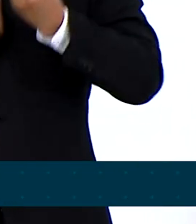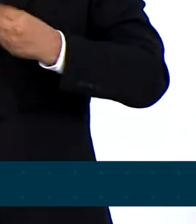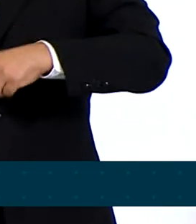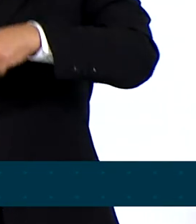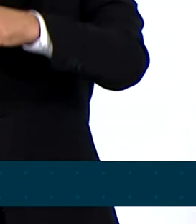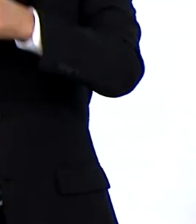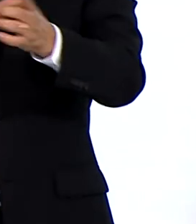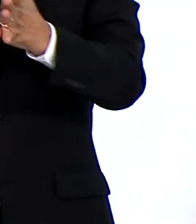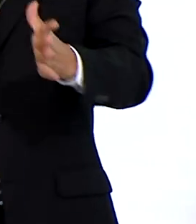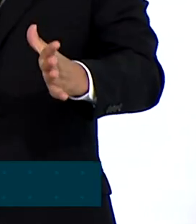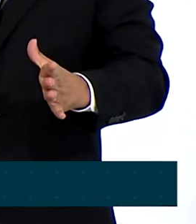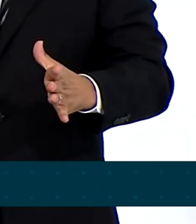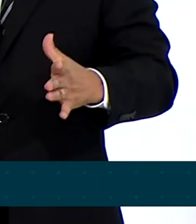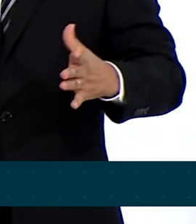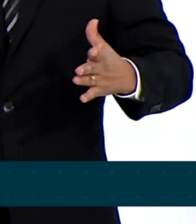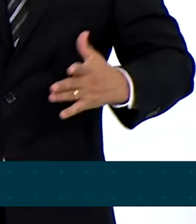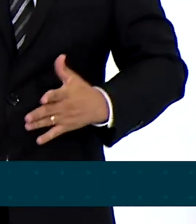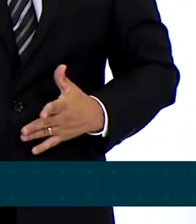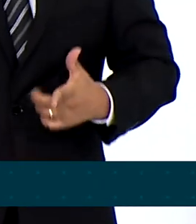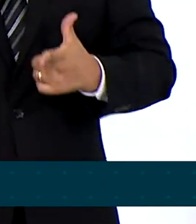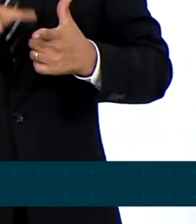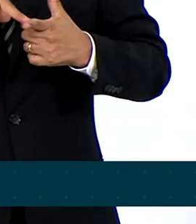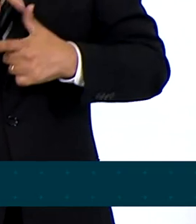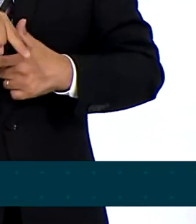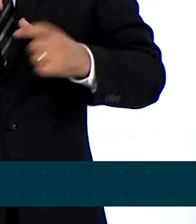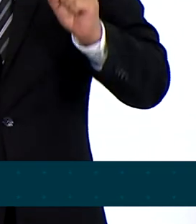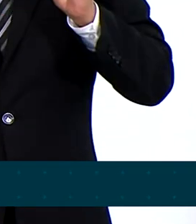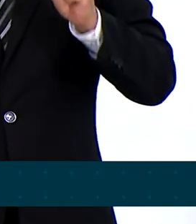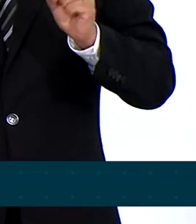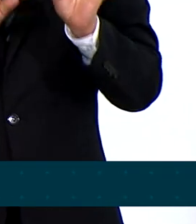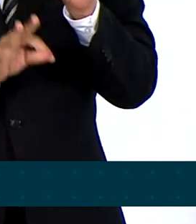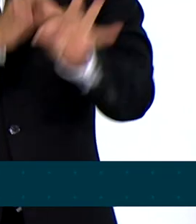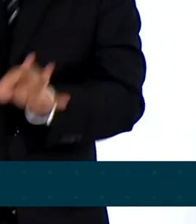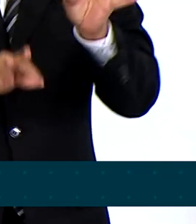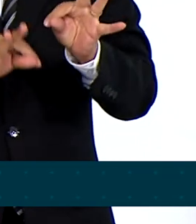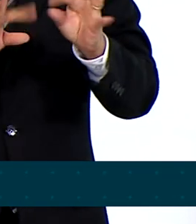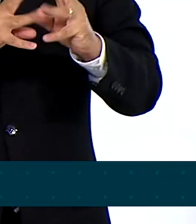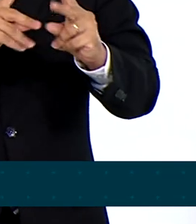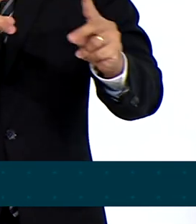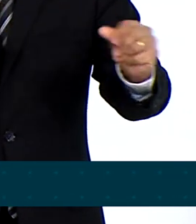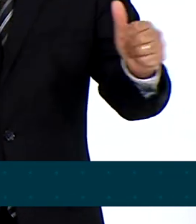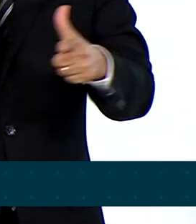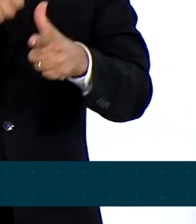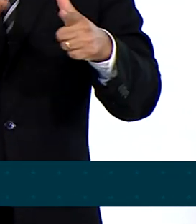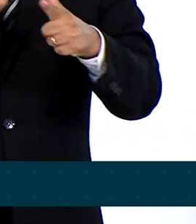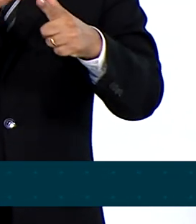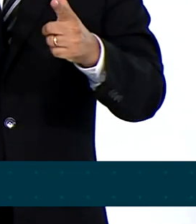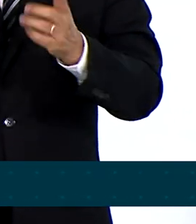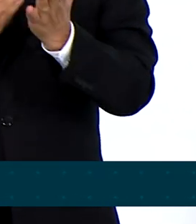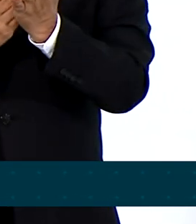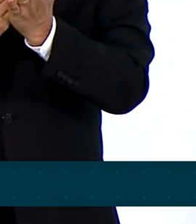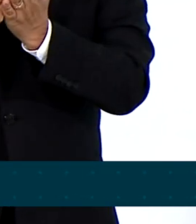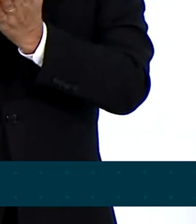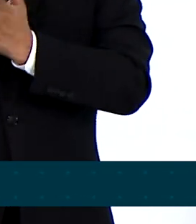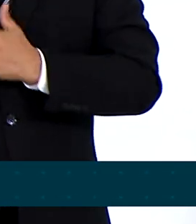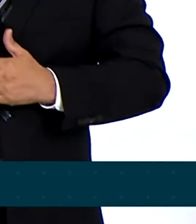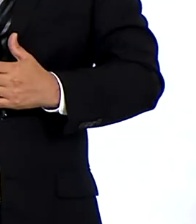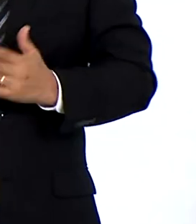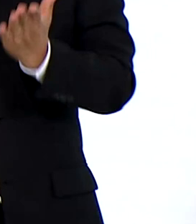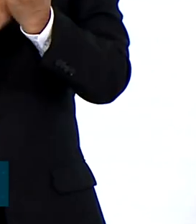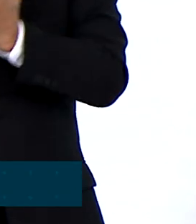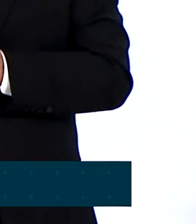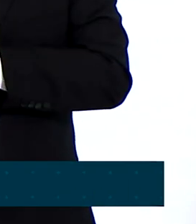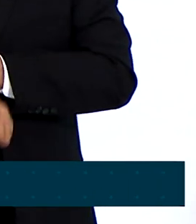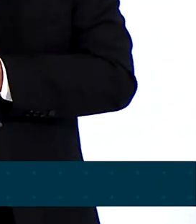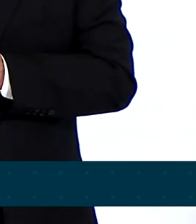conhecimento que tem o problema e que aquele problema pode ser tratado e evitar que se agrave para doenças muito